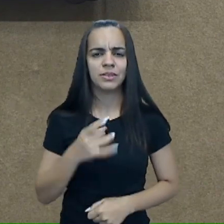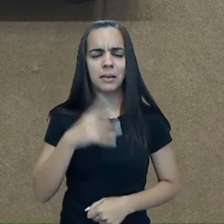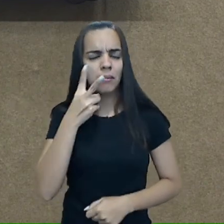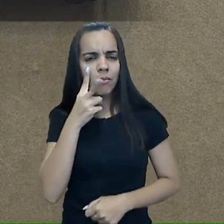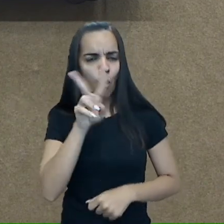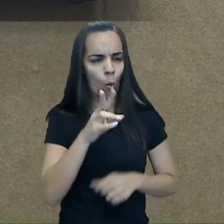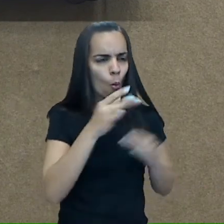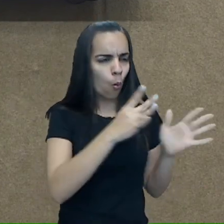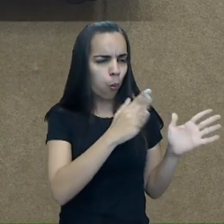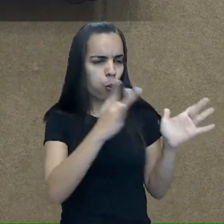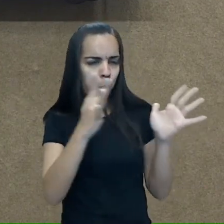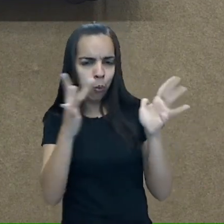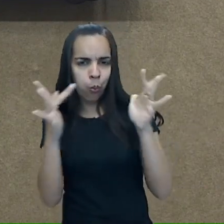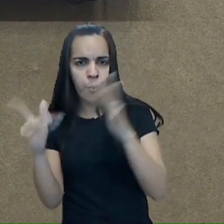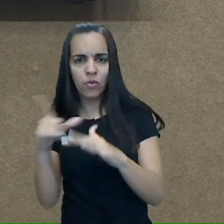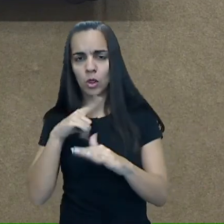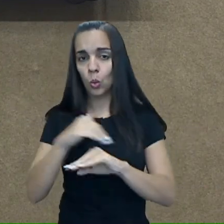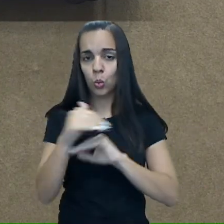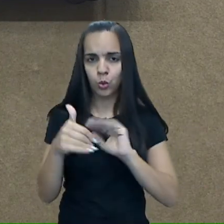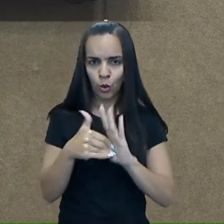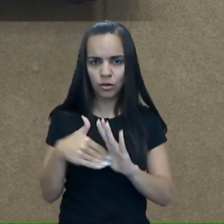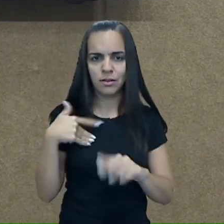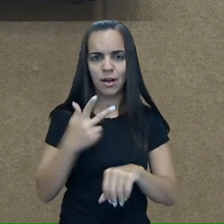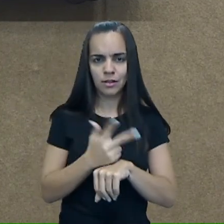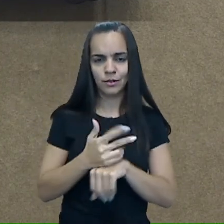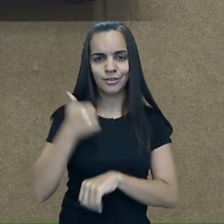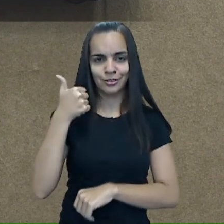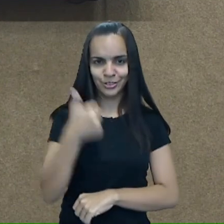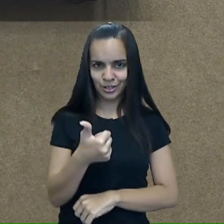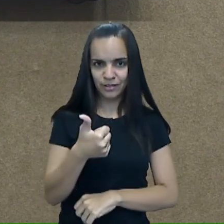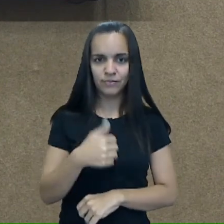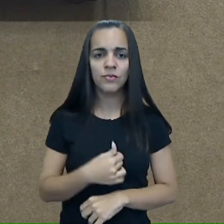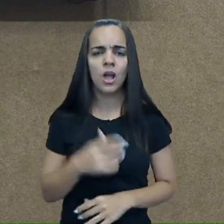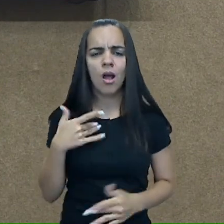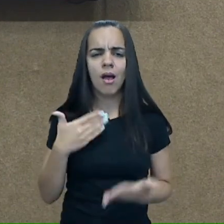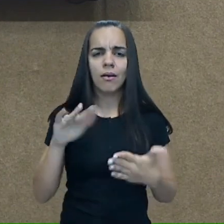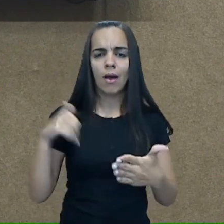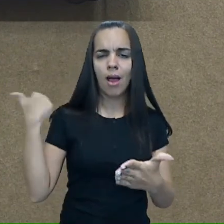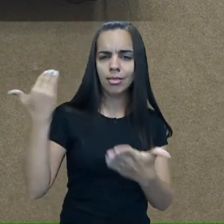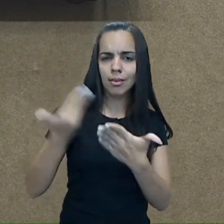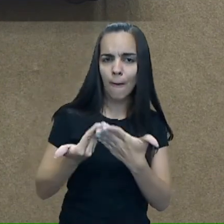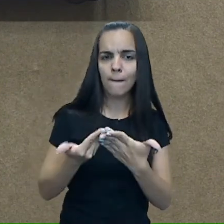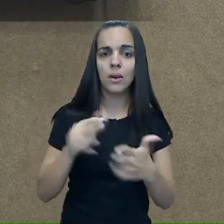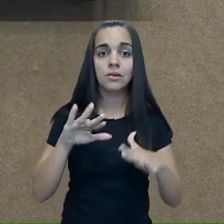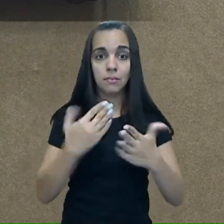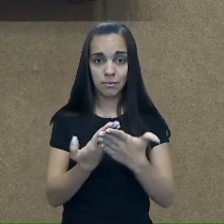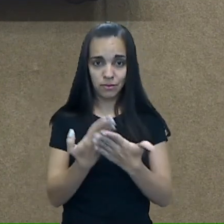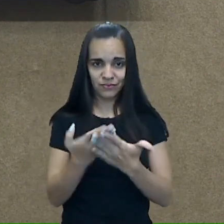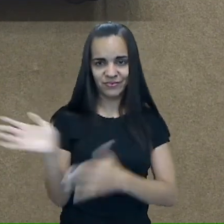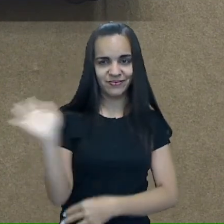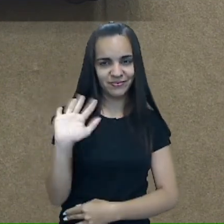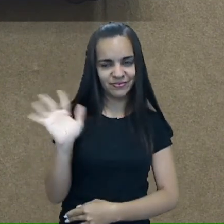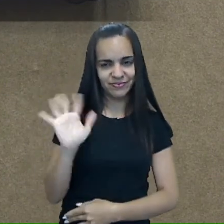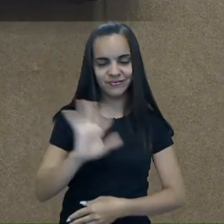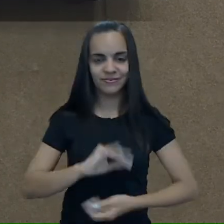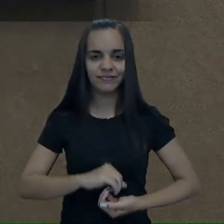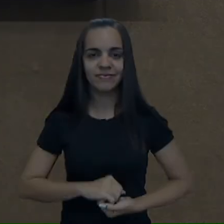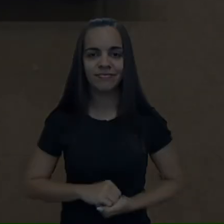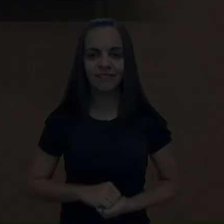aulas. Tudo passou, tá joia? Conto com vocês. Até a próxima aula. Tchau!